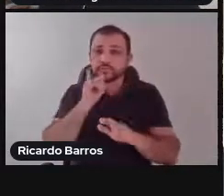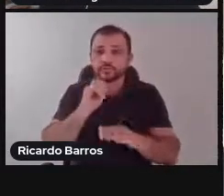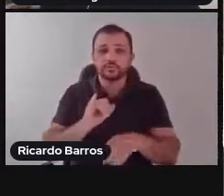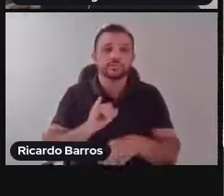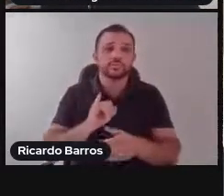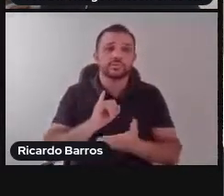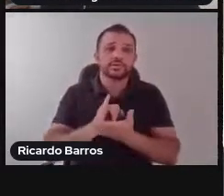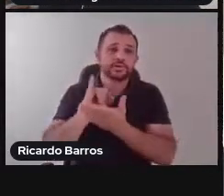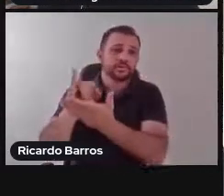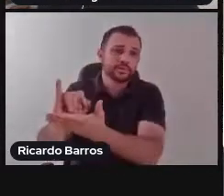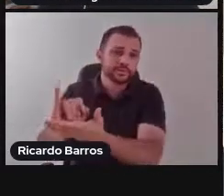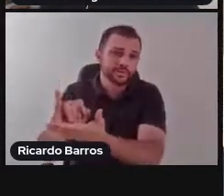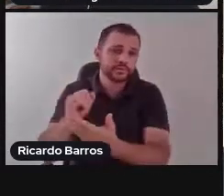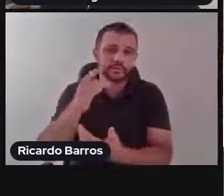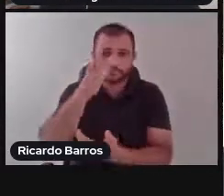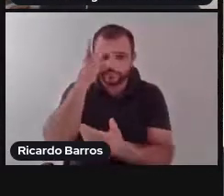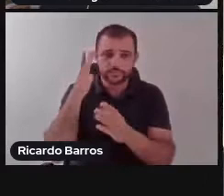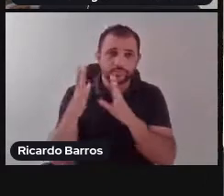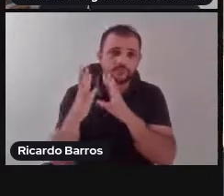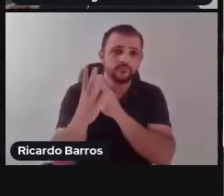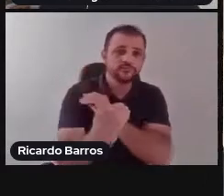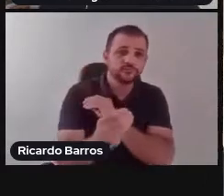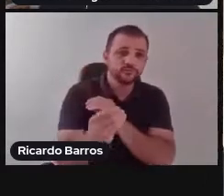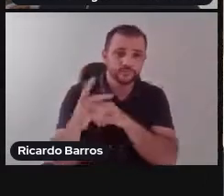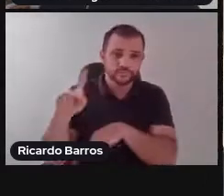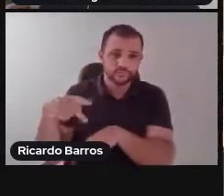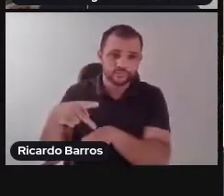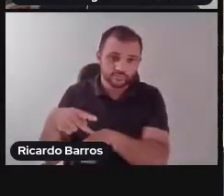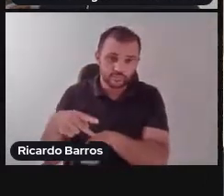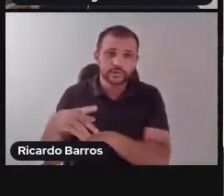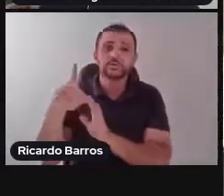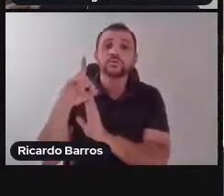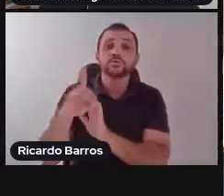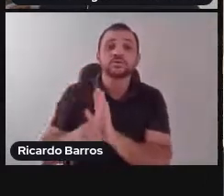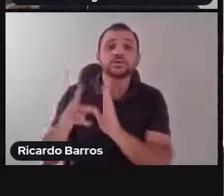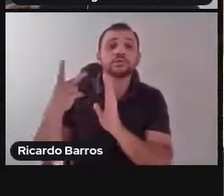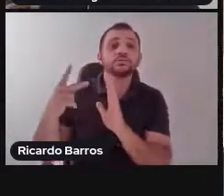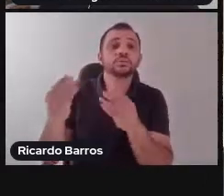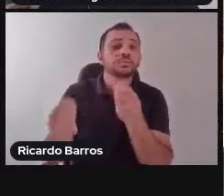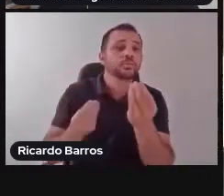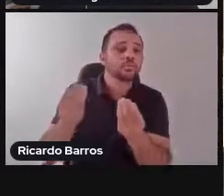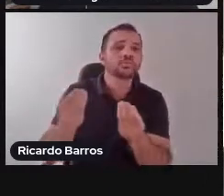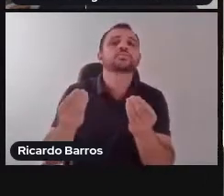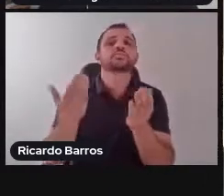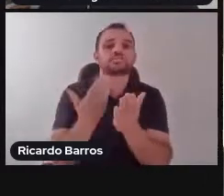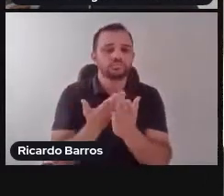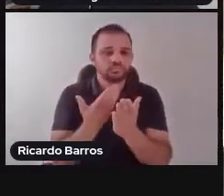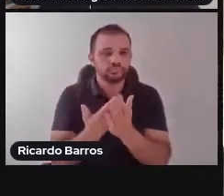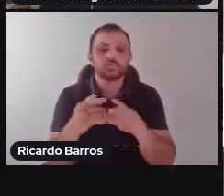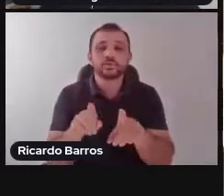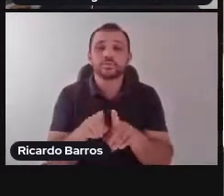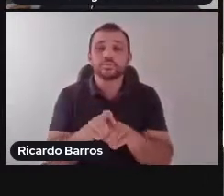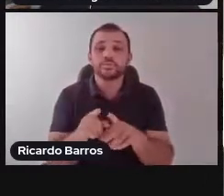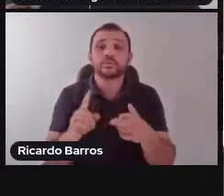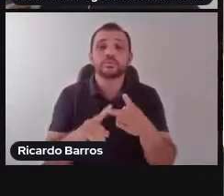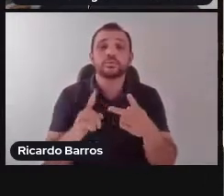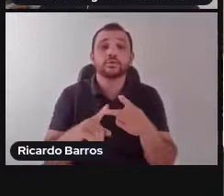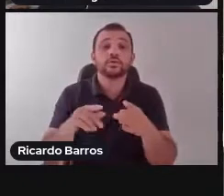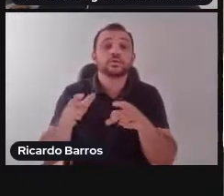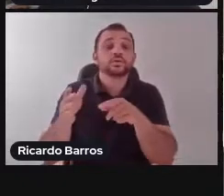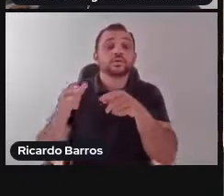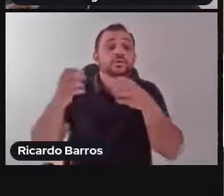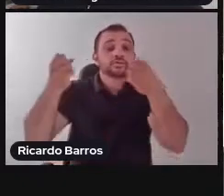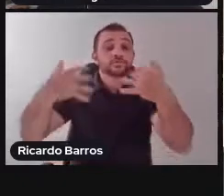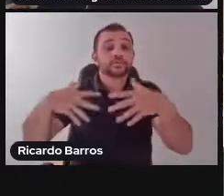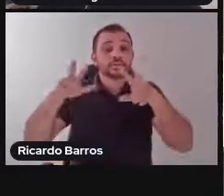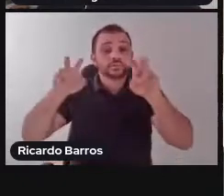refugiados, ou direito ao refúgio. A pauta também dos movimentos contra todo azar de discriminação e de intolerância.